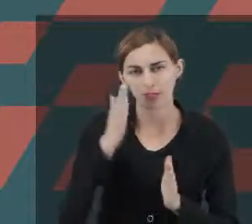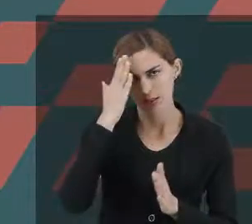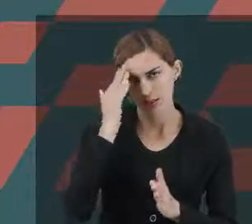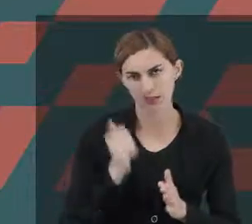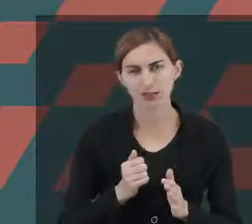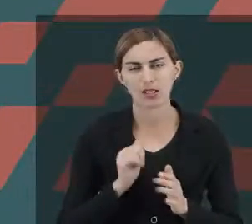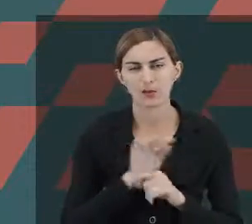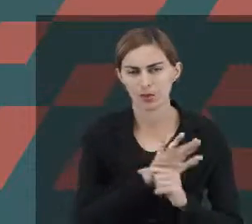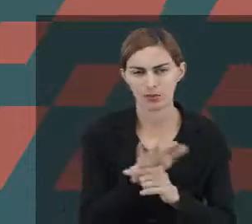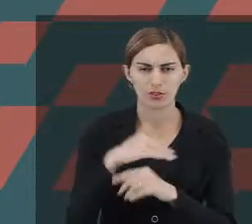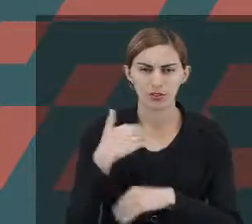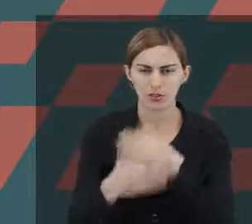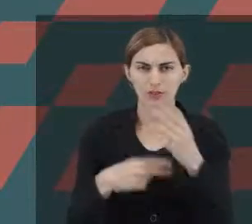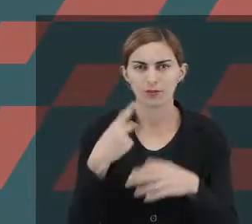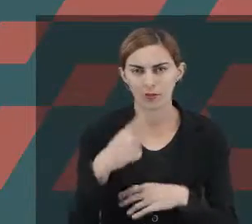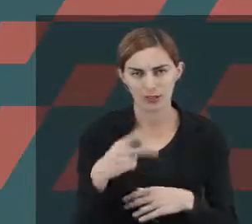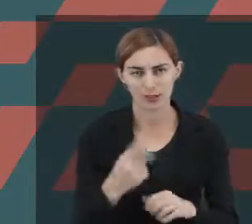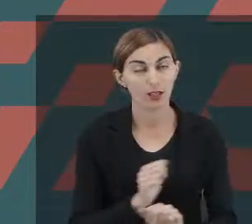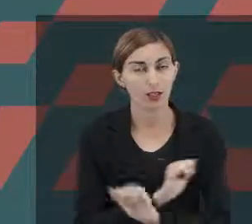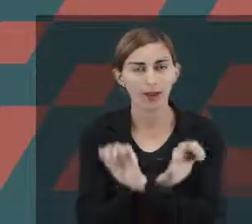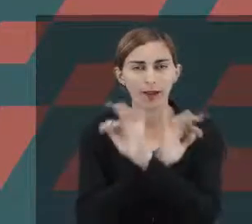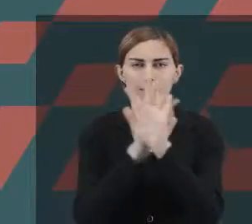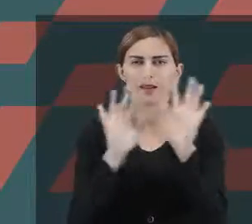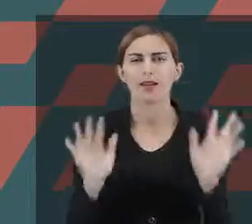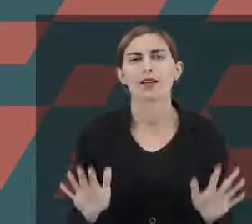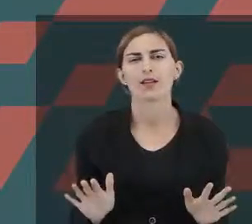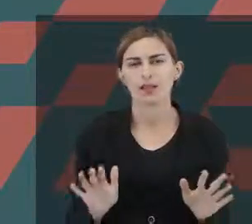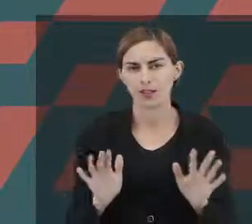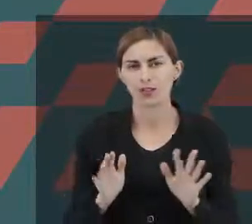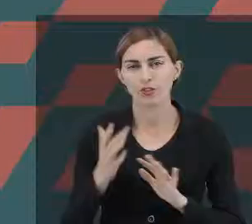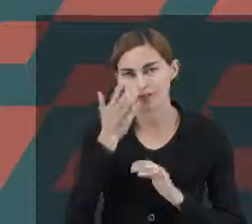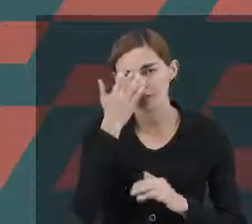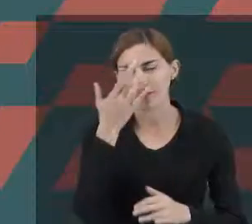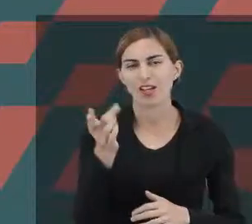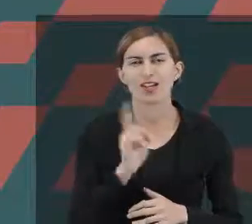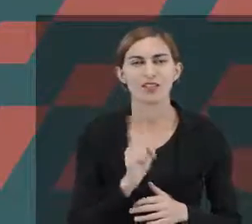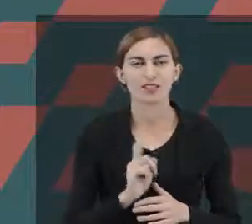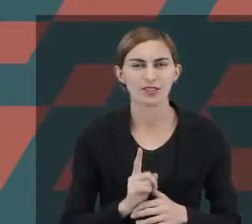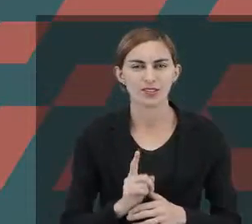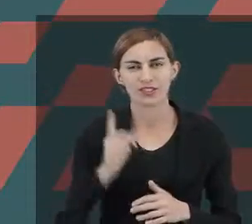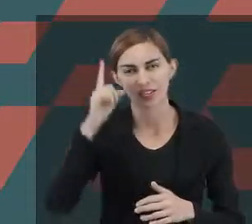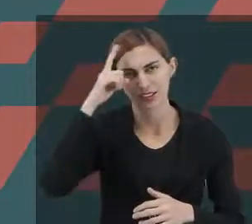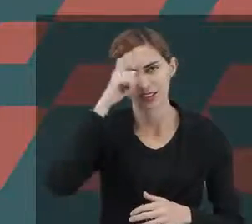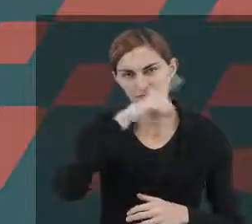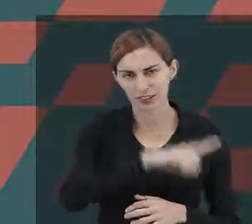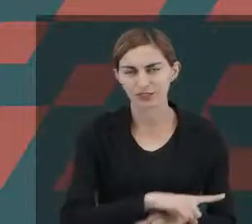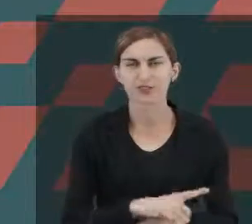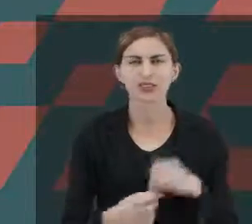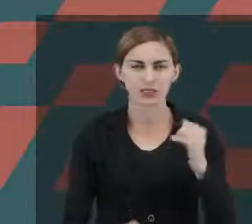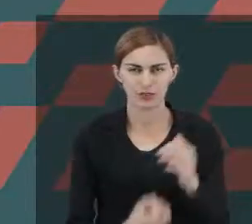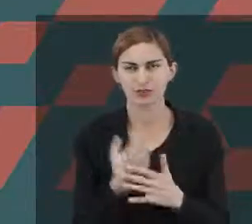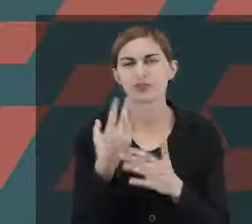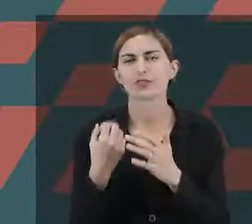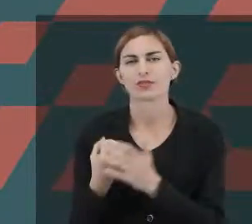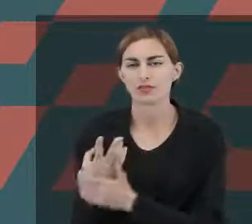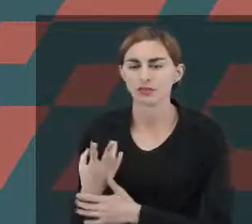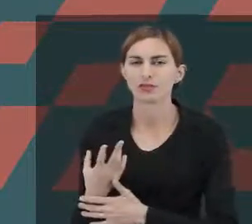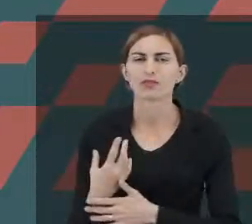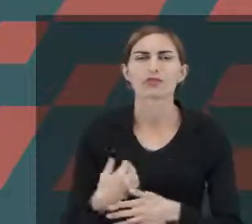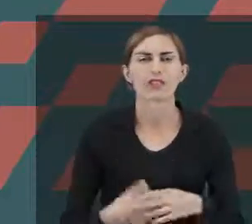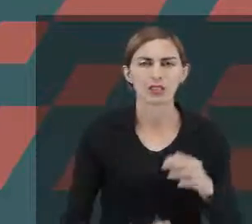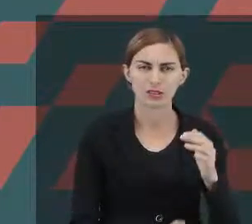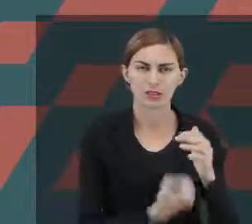a gente sabe que a gente pode ajudar no desenvolvimento deles. Claro que não vai ser tudo tão fácil. As dificuldades vão surgir.